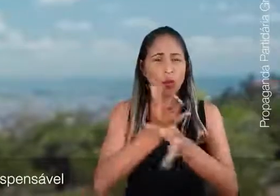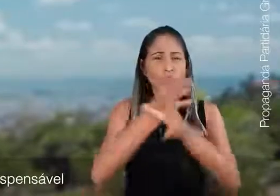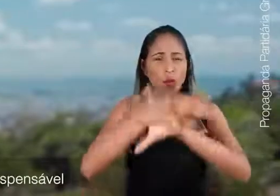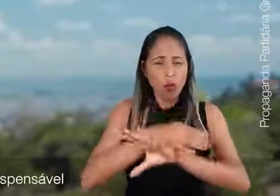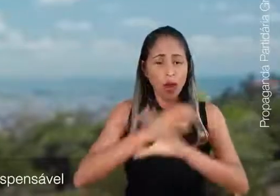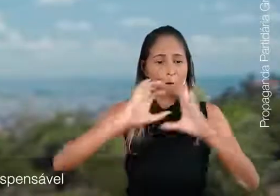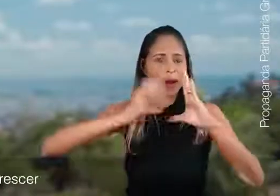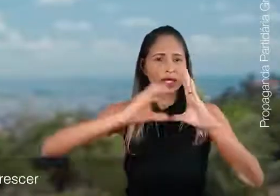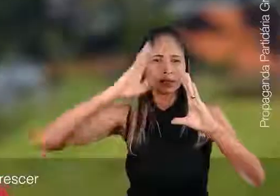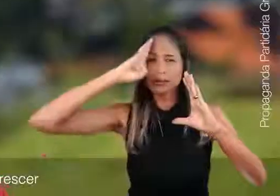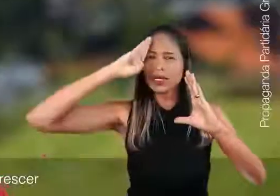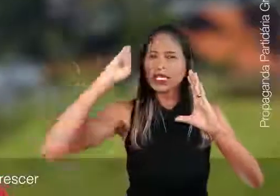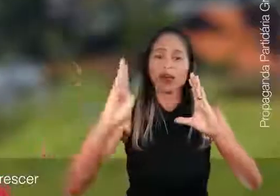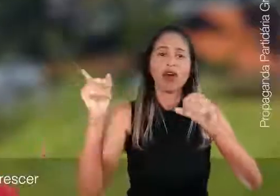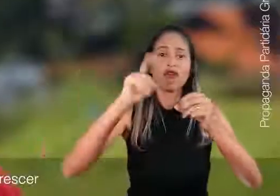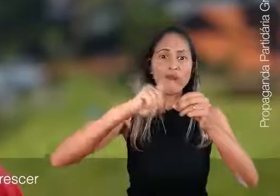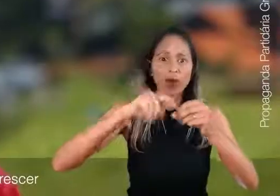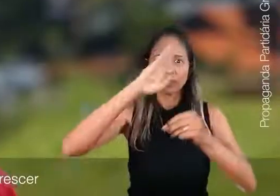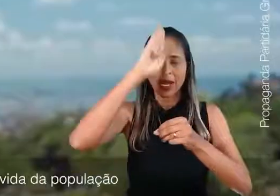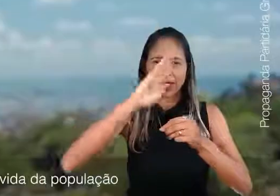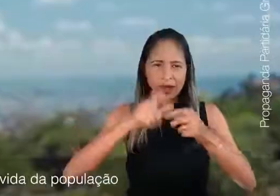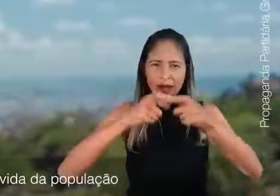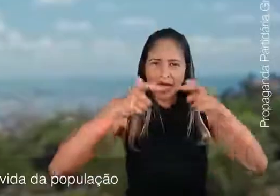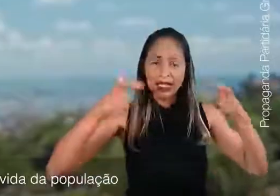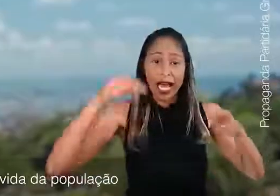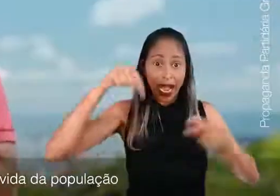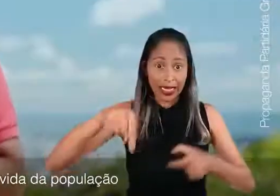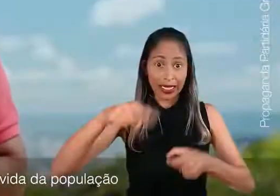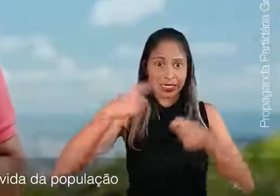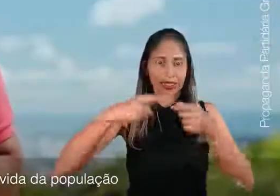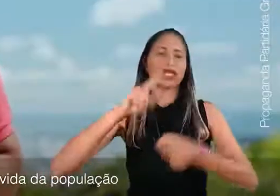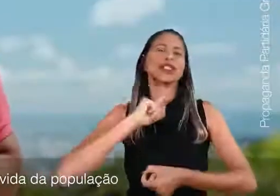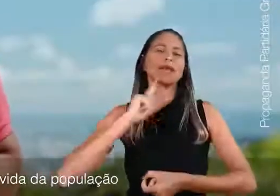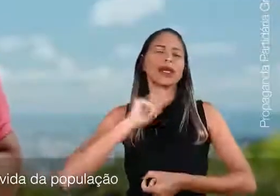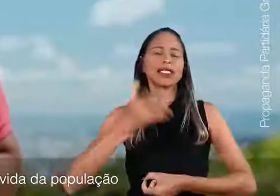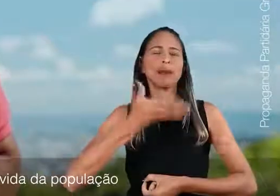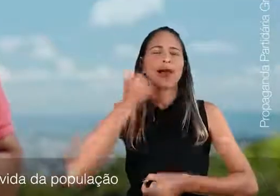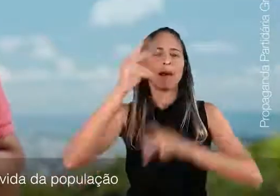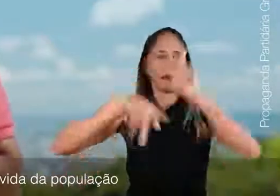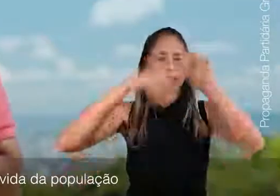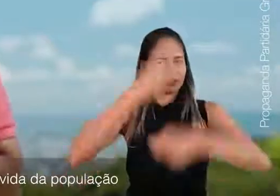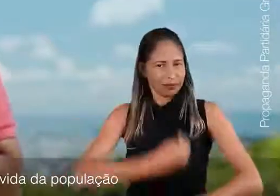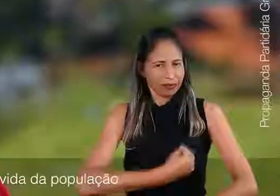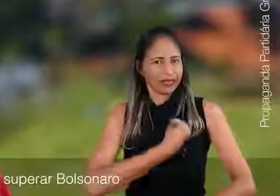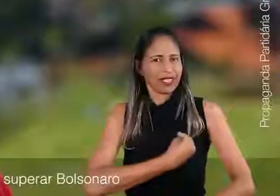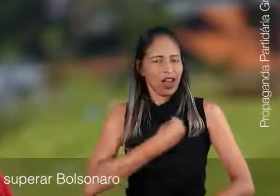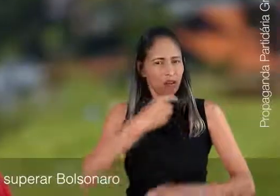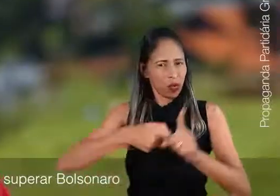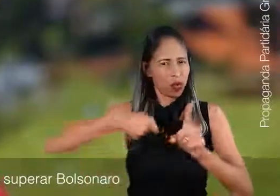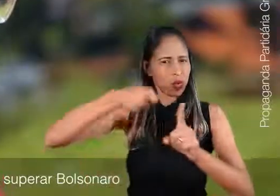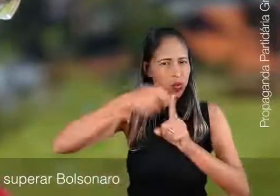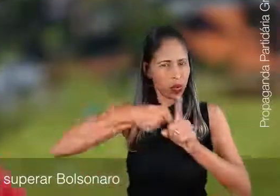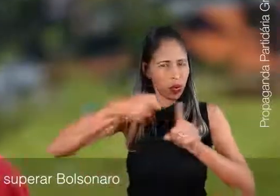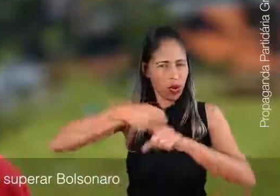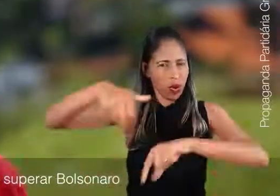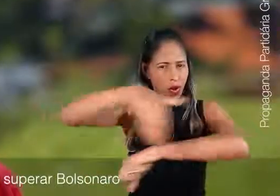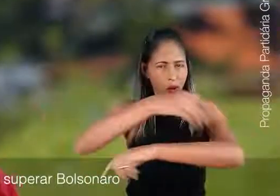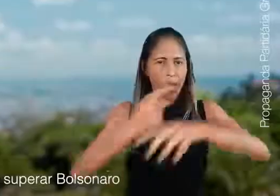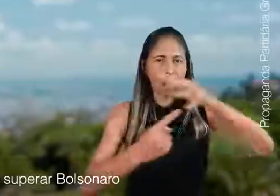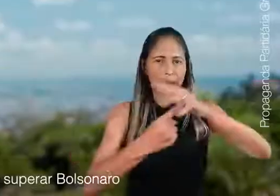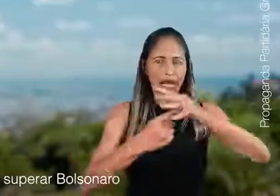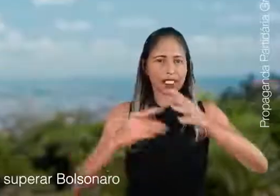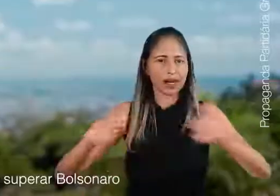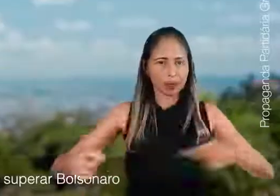partido indispensável para que o país volte a crescer. Aqui em Minas, queremos melhorar a vida da população e lutamos nas ruas e